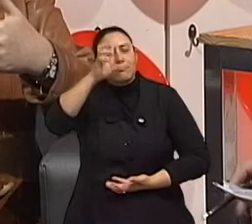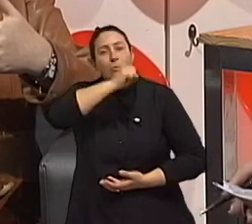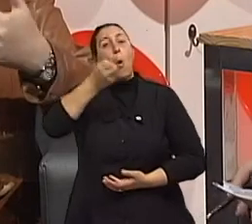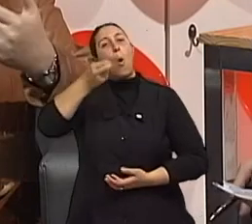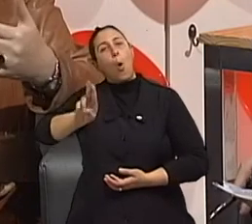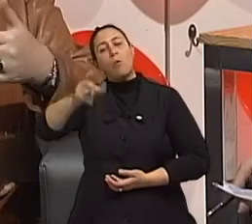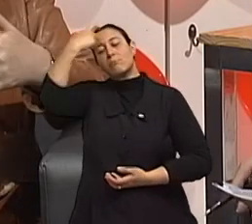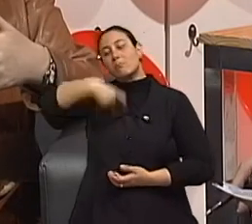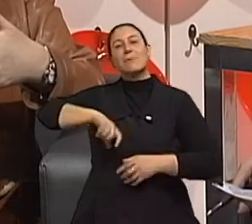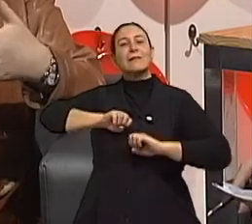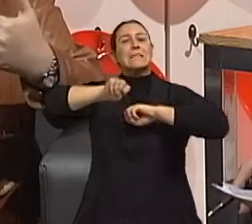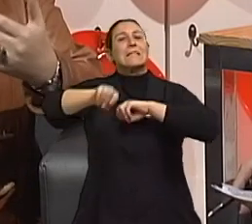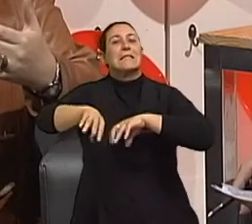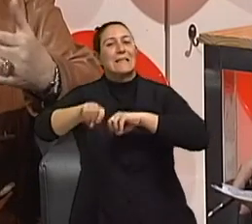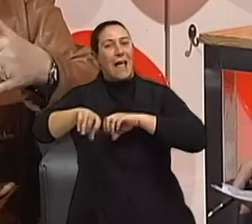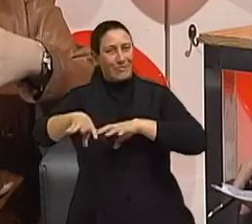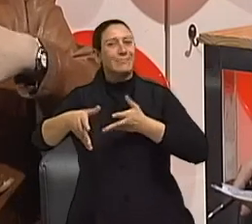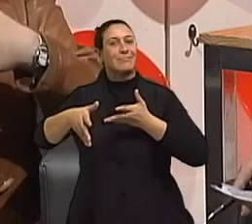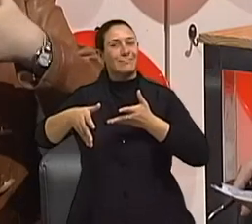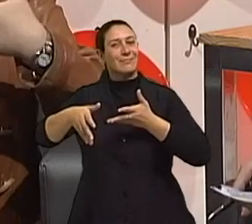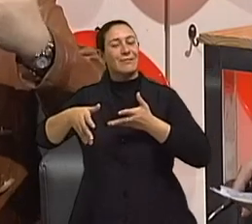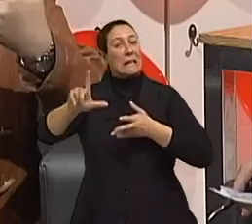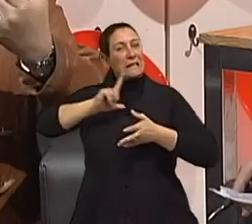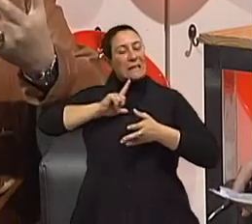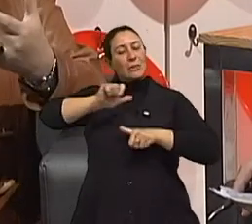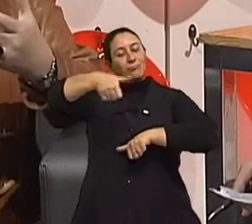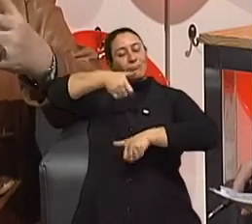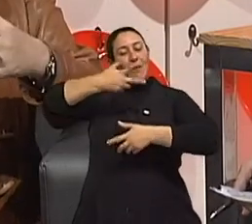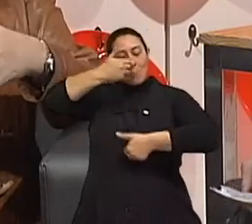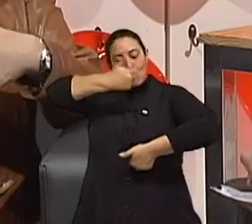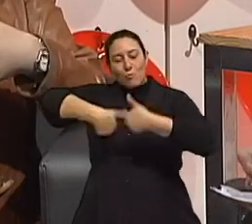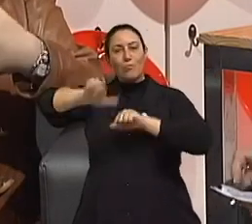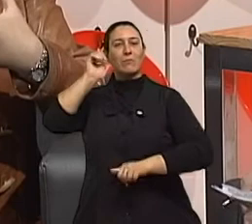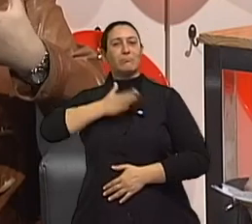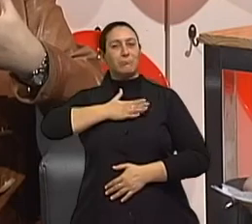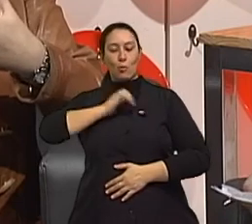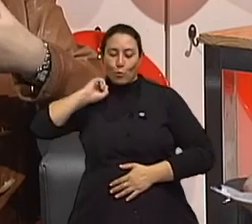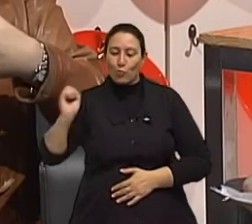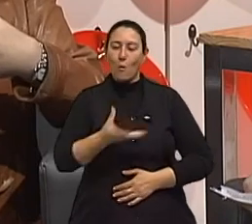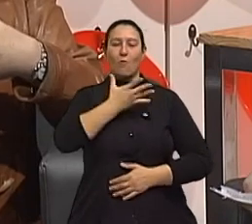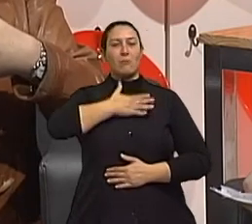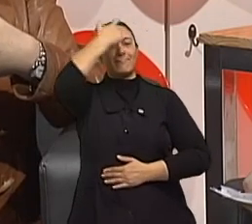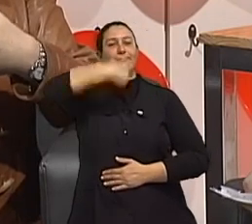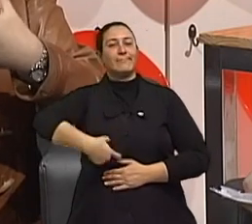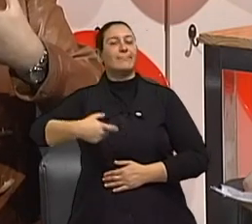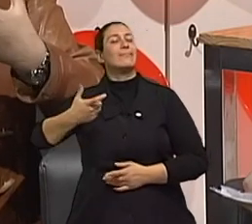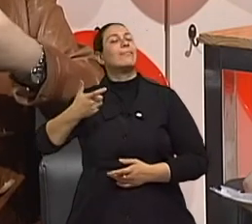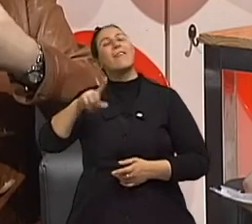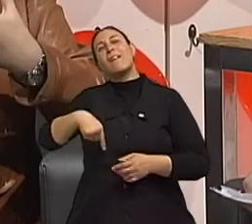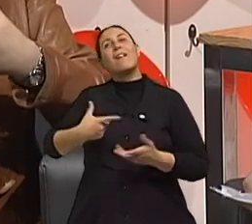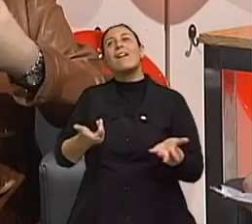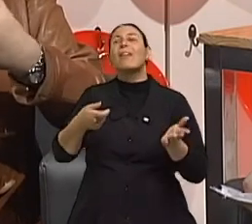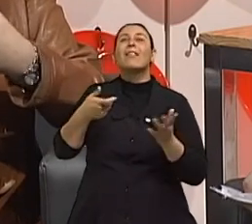mas a importância desse desafio, dessa renovação, dessa tentativa de se... Não